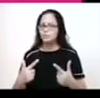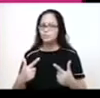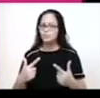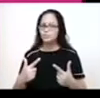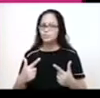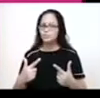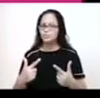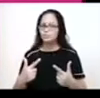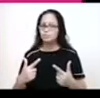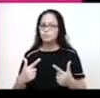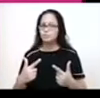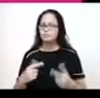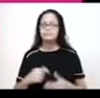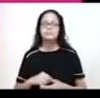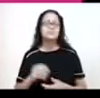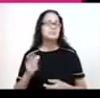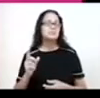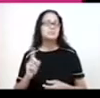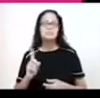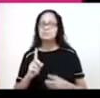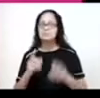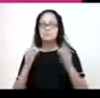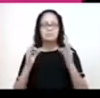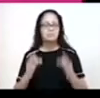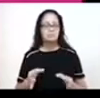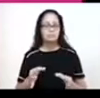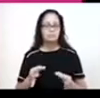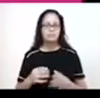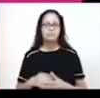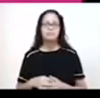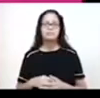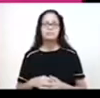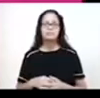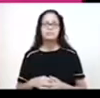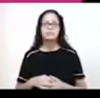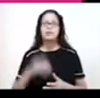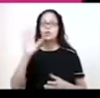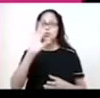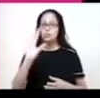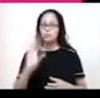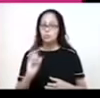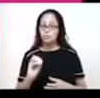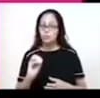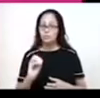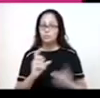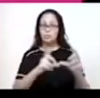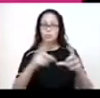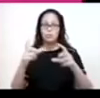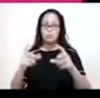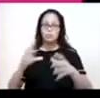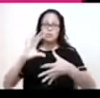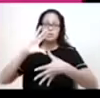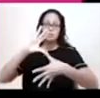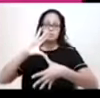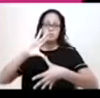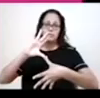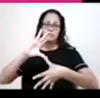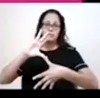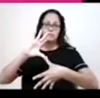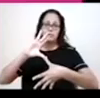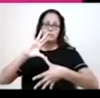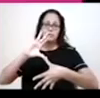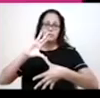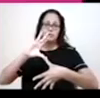idioma, ela não é tão precisa. Aqui nesse mapa, nós temos a localização da América para vocês se